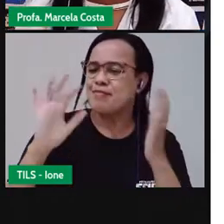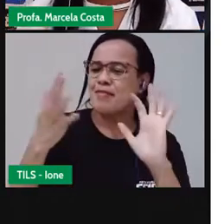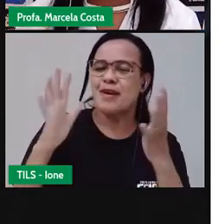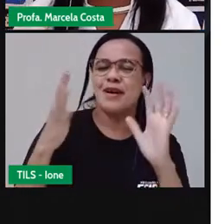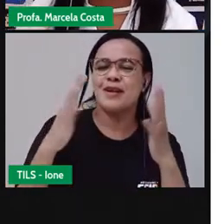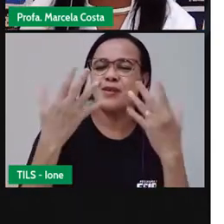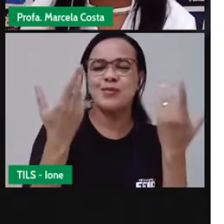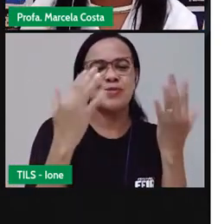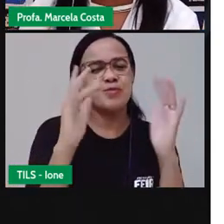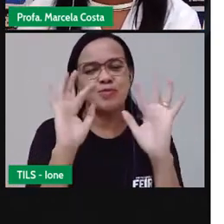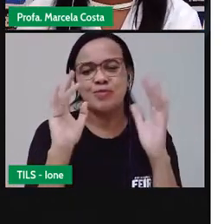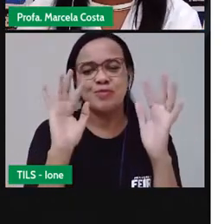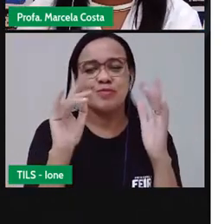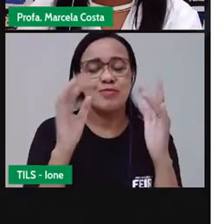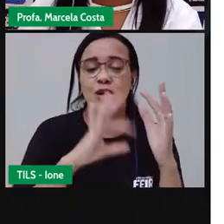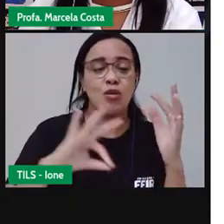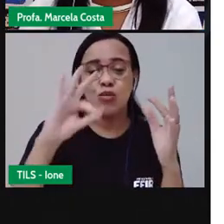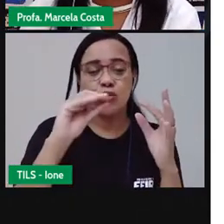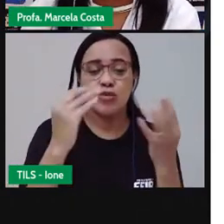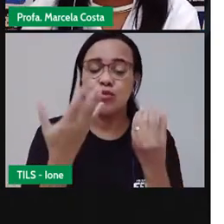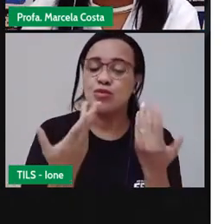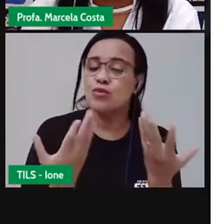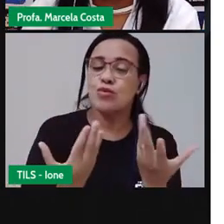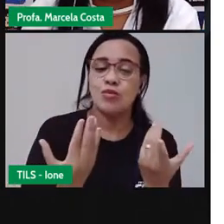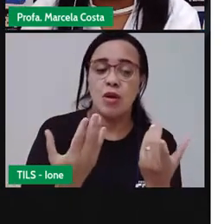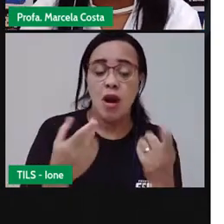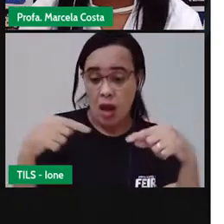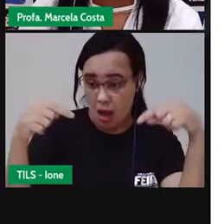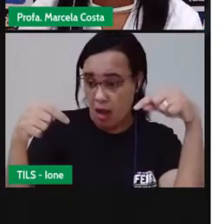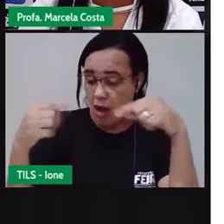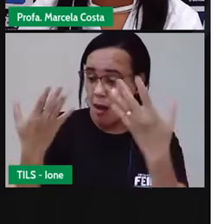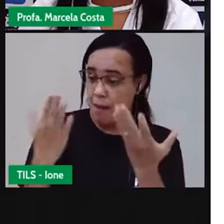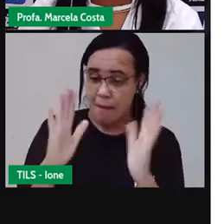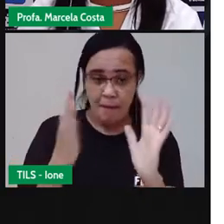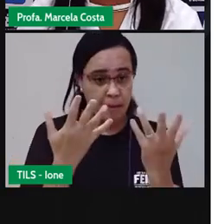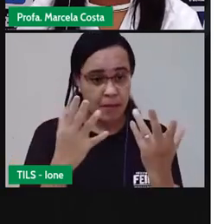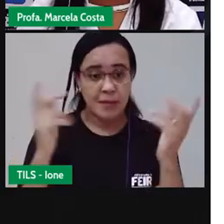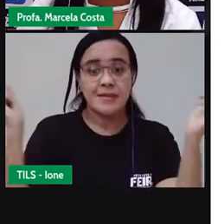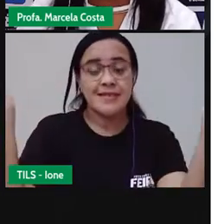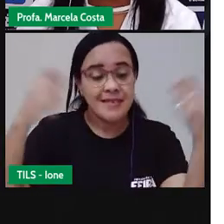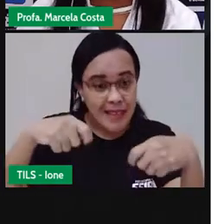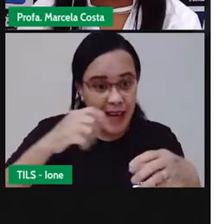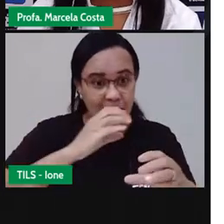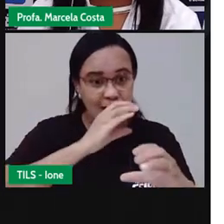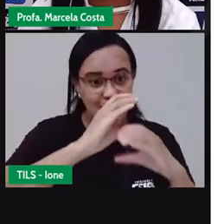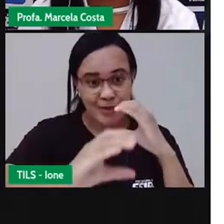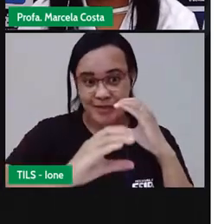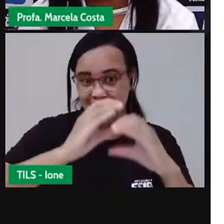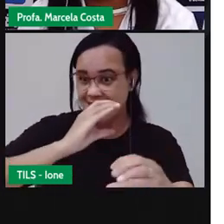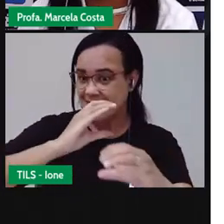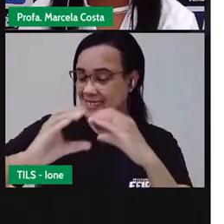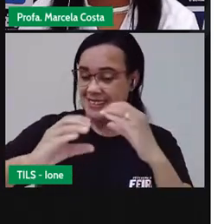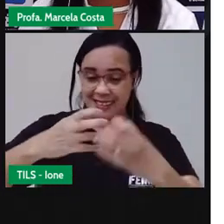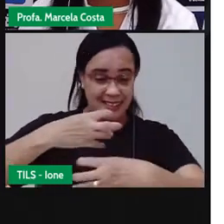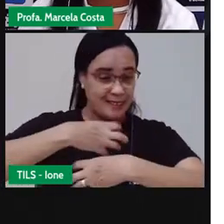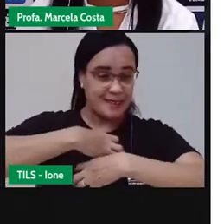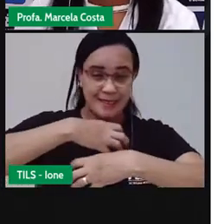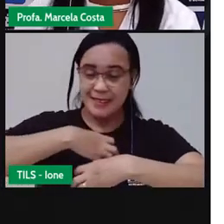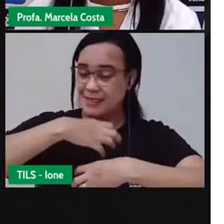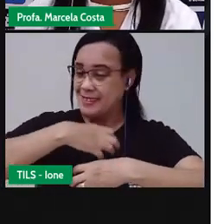vendo que elas também servem para se comunicar, para expressar alguma informação.